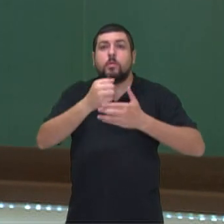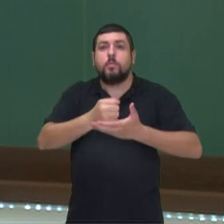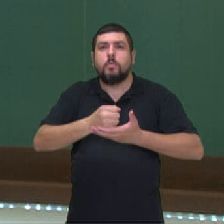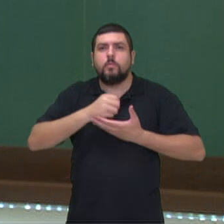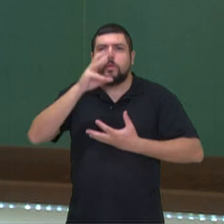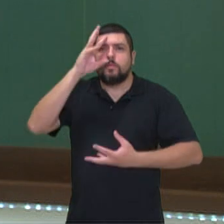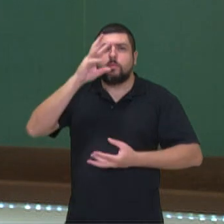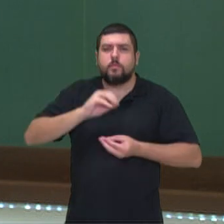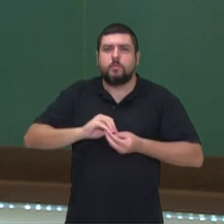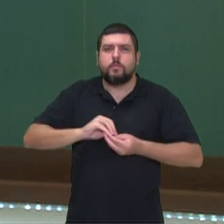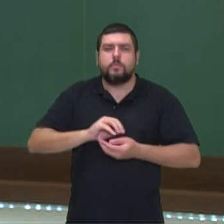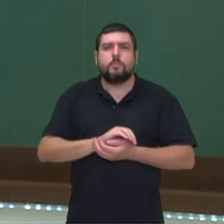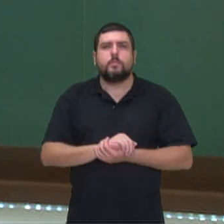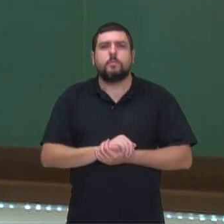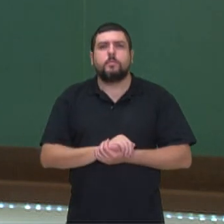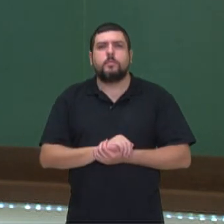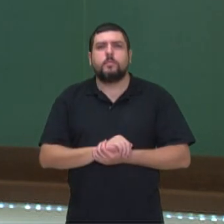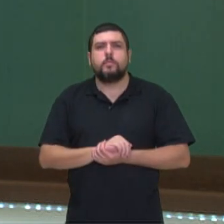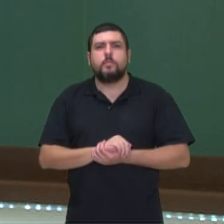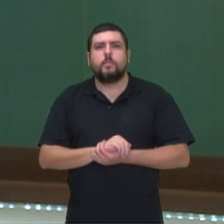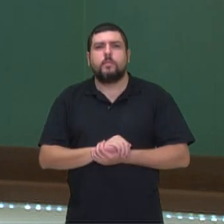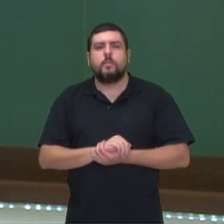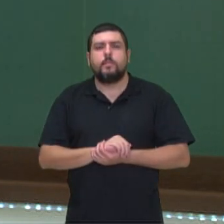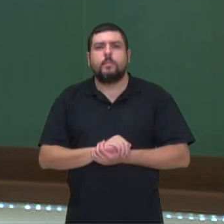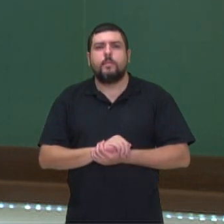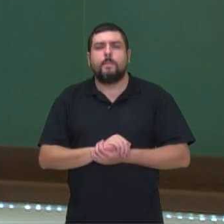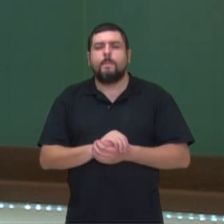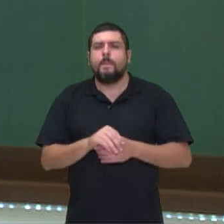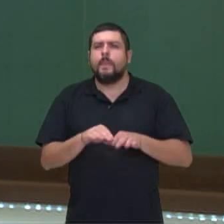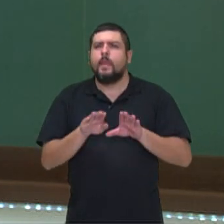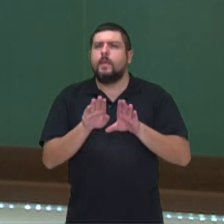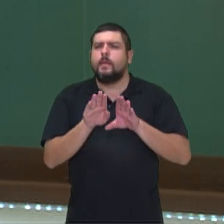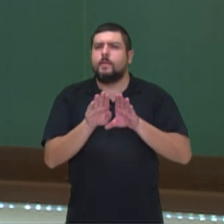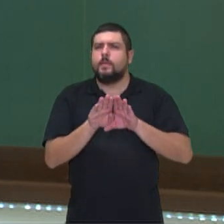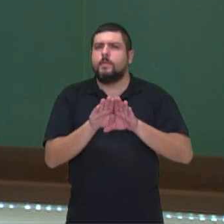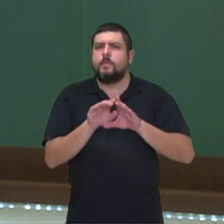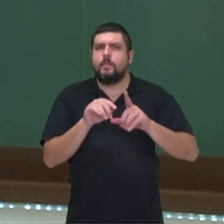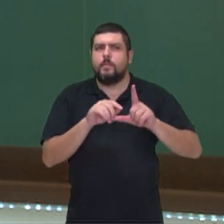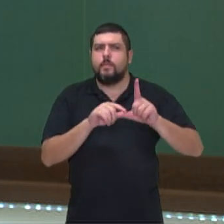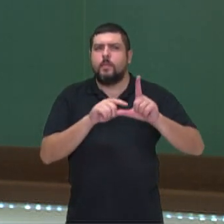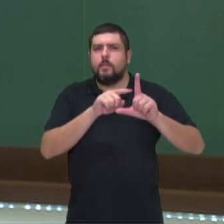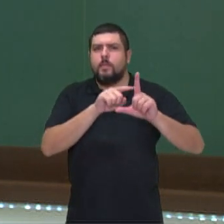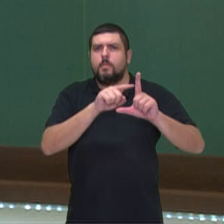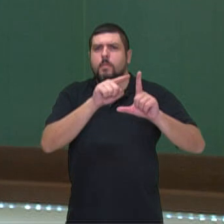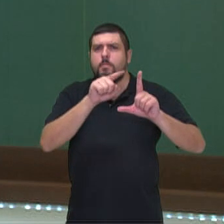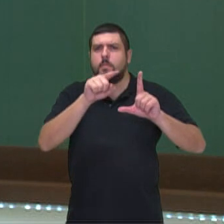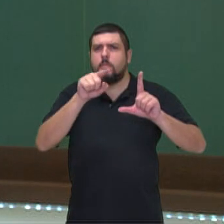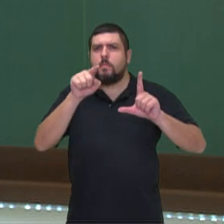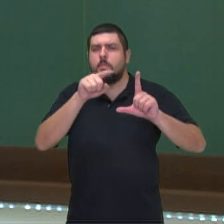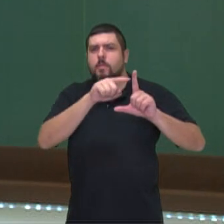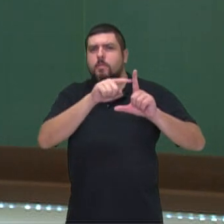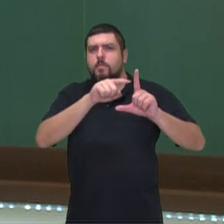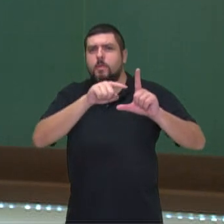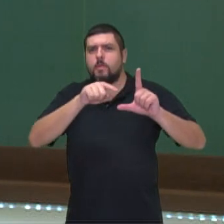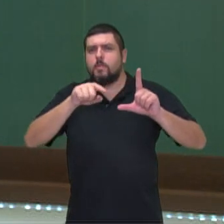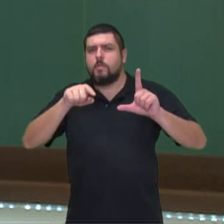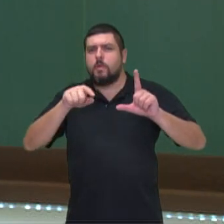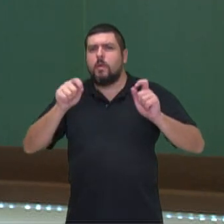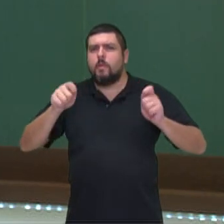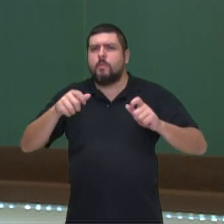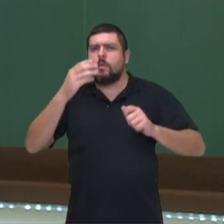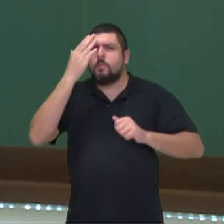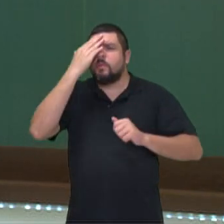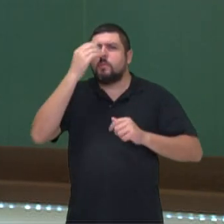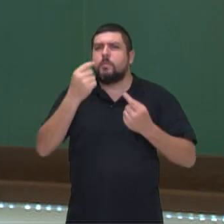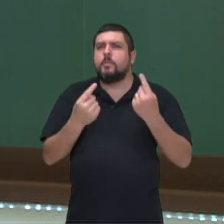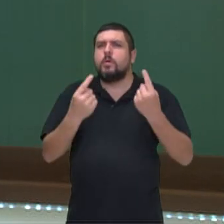E, olha só, será que a gente consegue identificar num gráfico desses, né? Qual que é o lucro, qual que é o prejuízo, né? Qual que